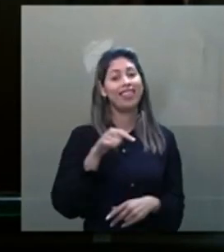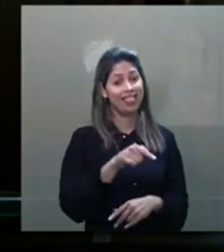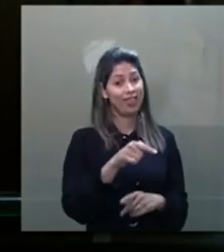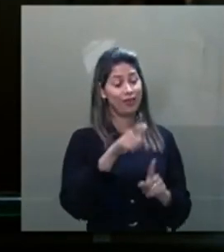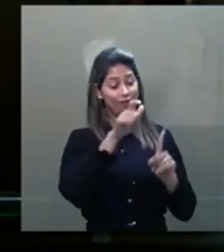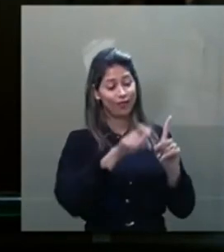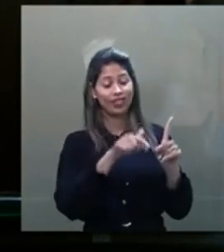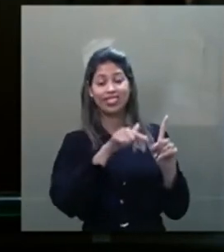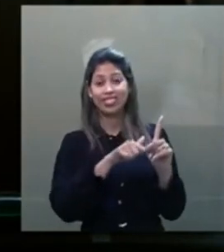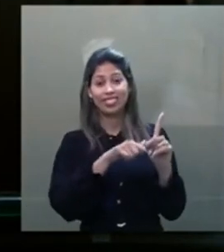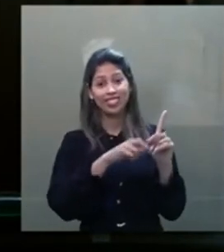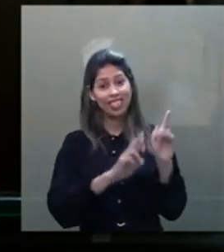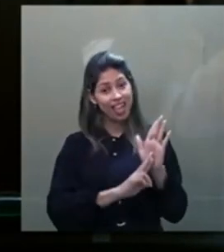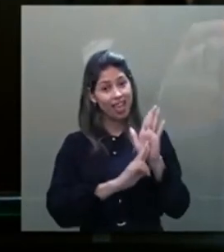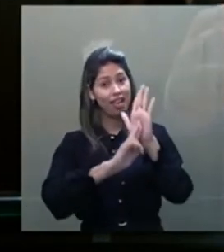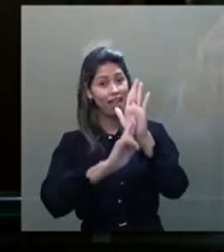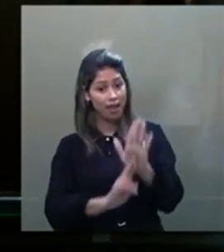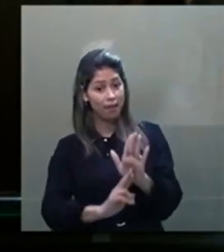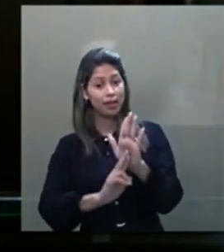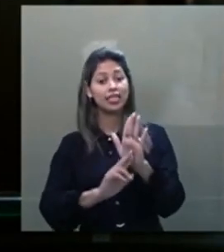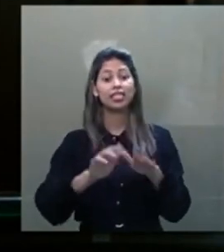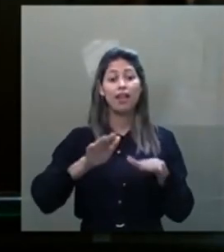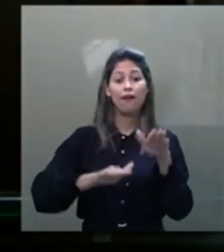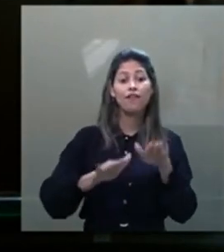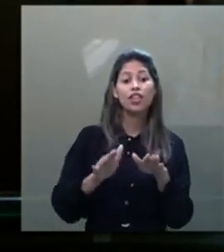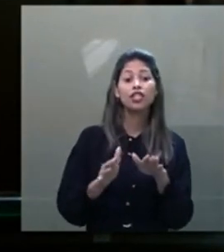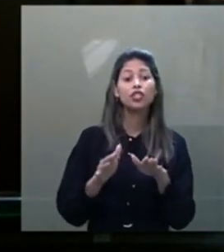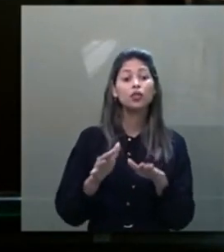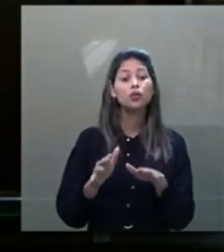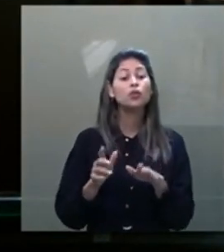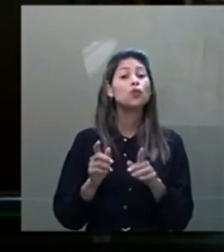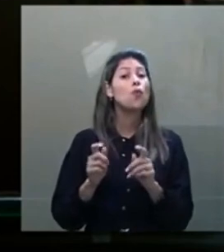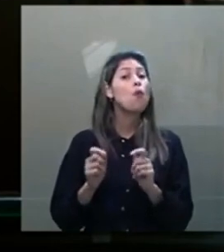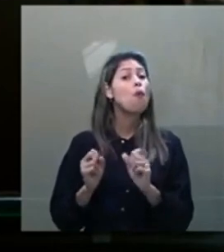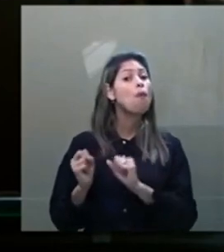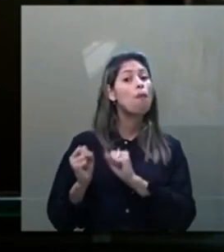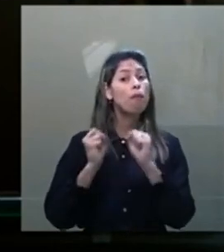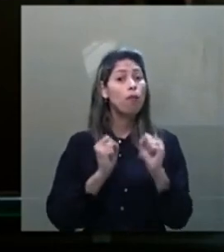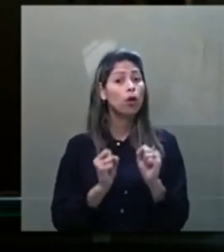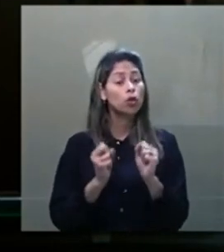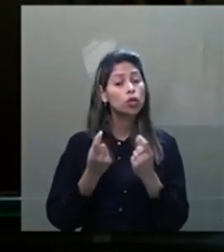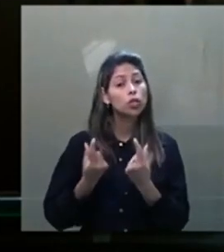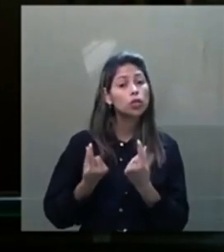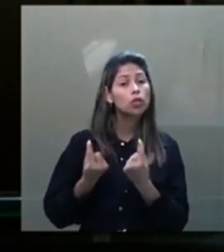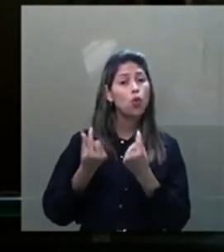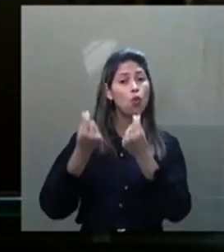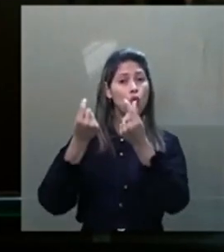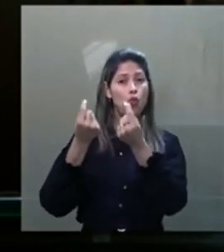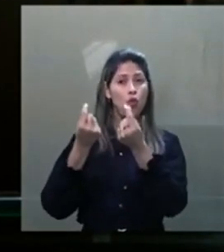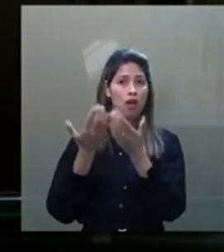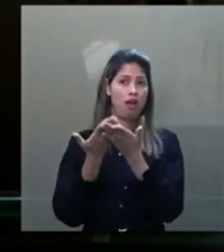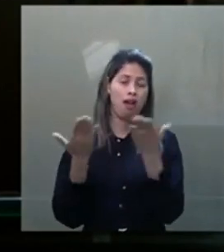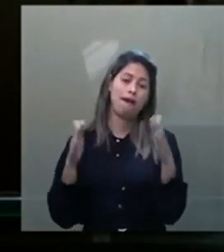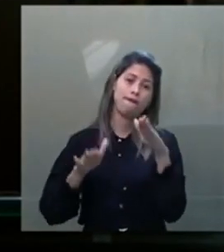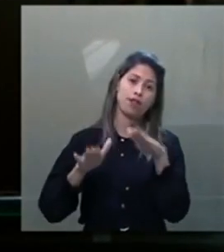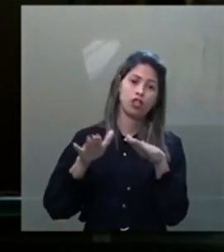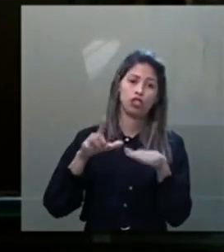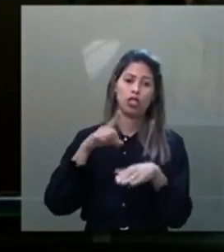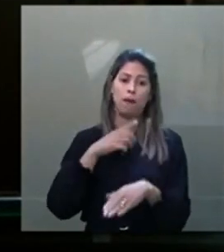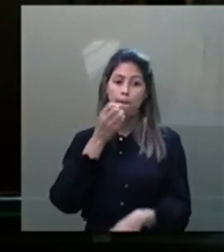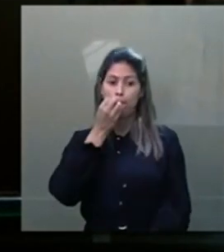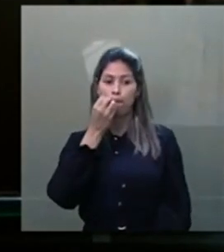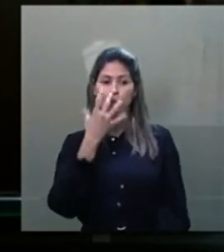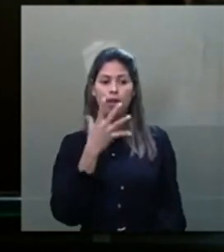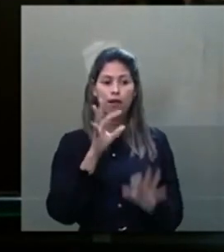muitas vezes, o dinheiro, poder do lobby, querendo se preponderar em cima do bem das